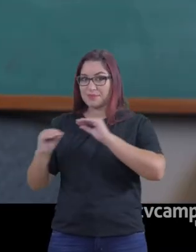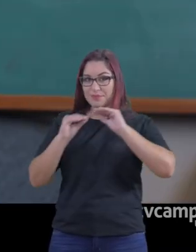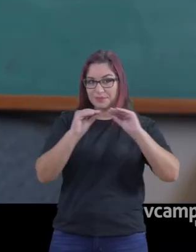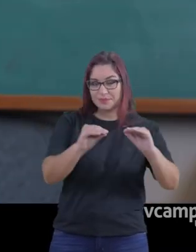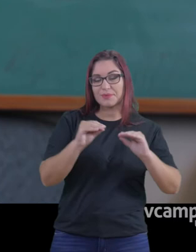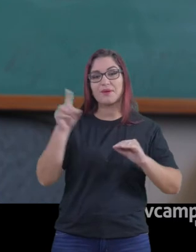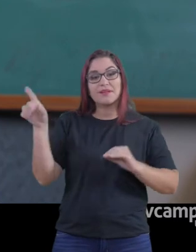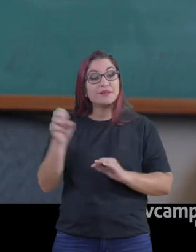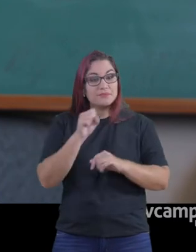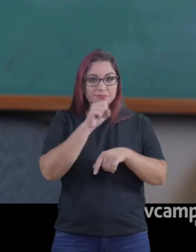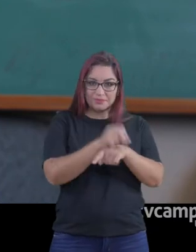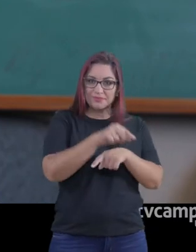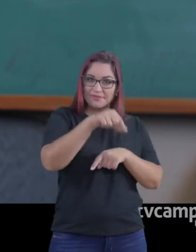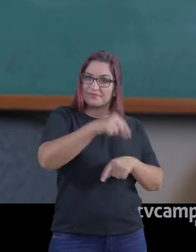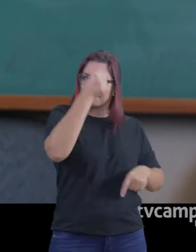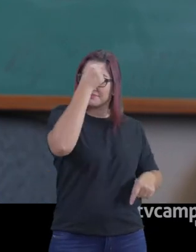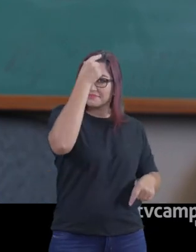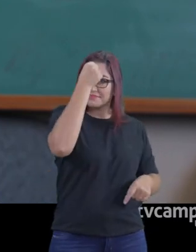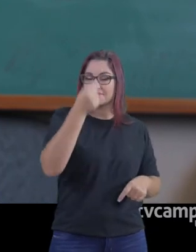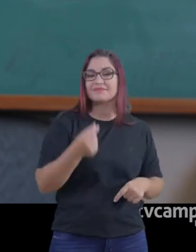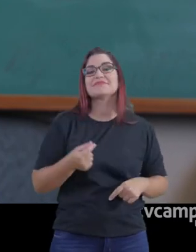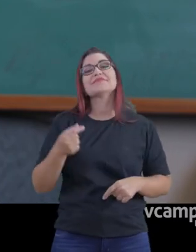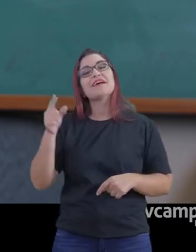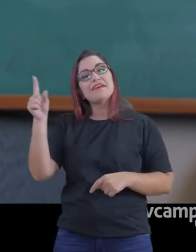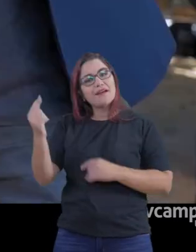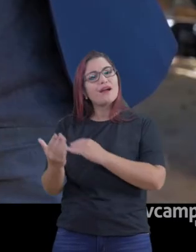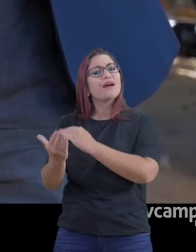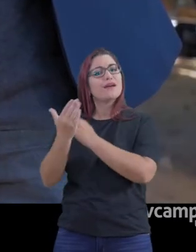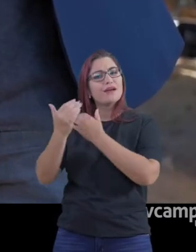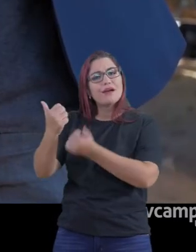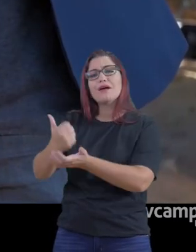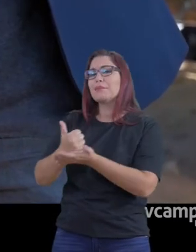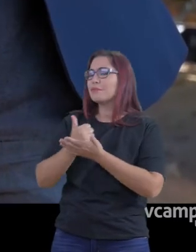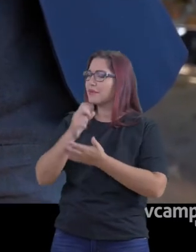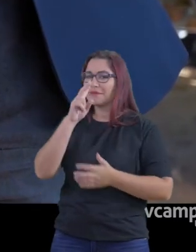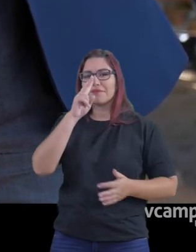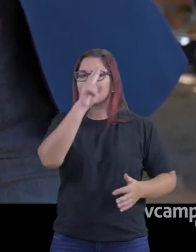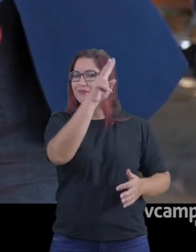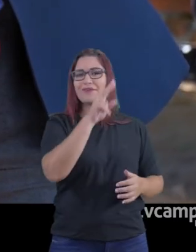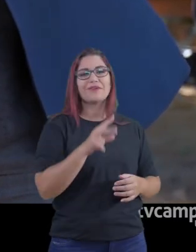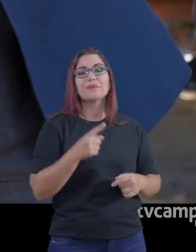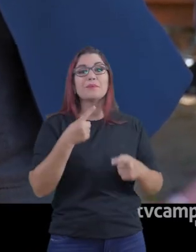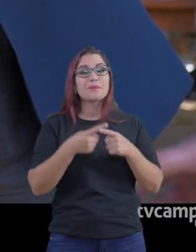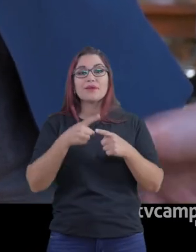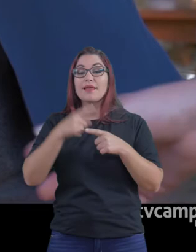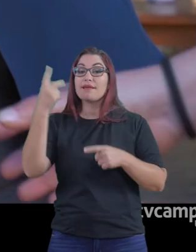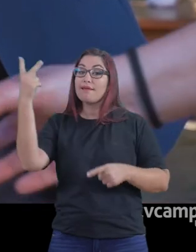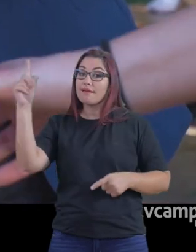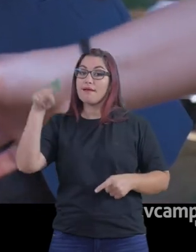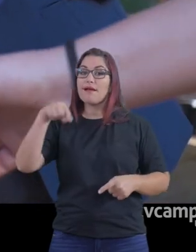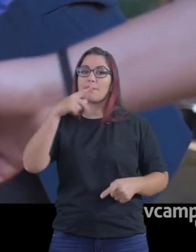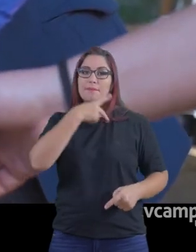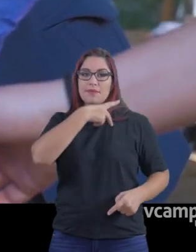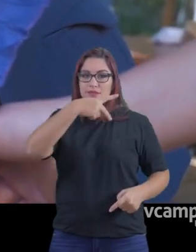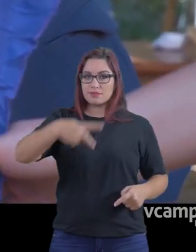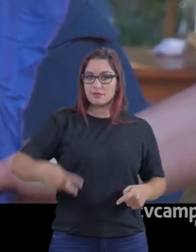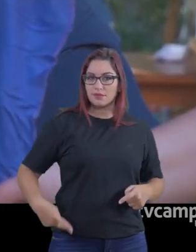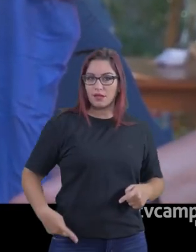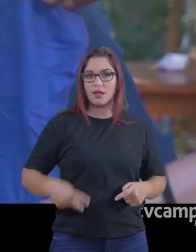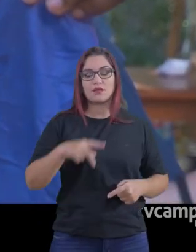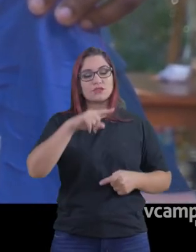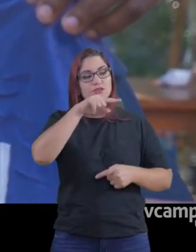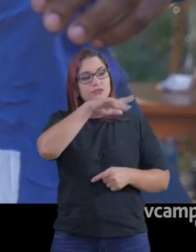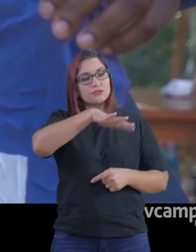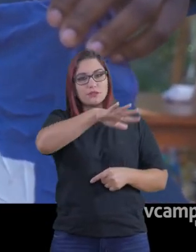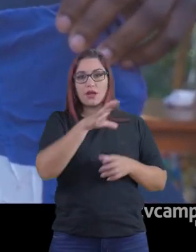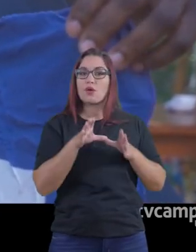colaboração muito importante nas nossas dinâmicas de atuação. Ele, inclusive, é presidente do comitê representativo dos estudantes que